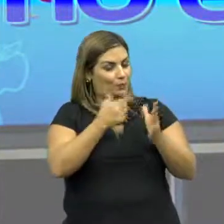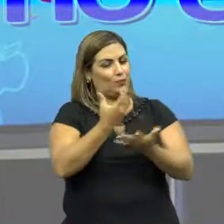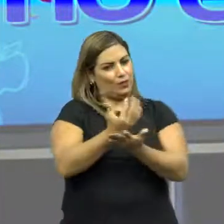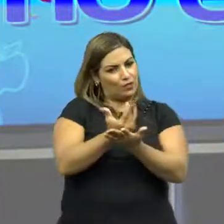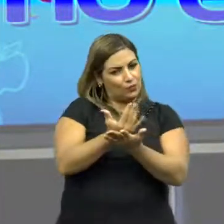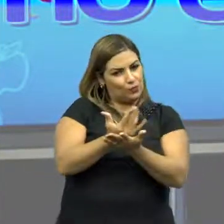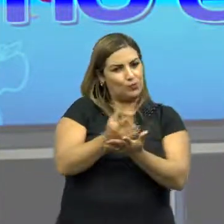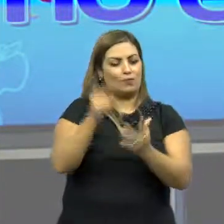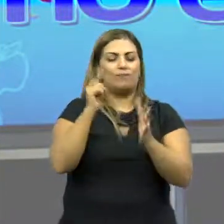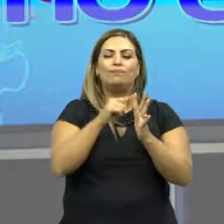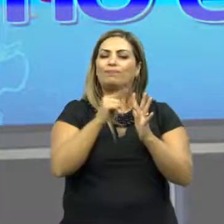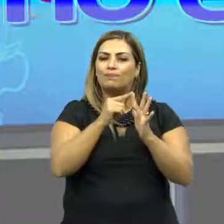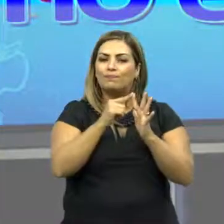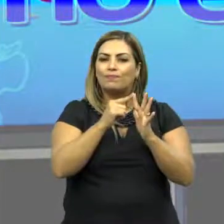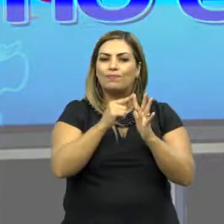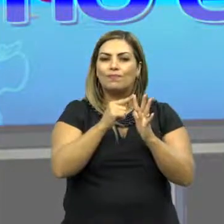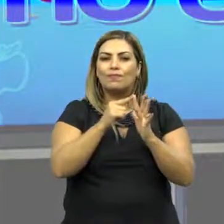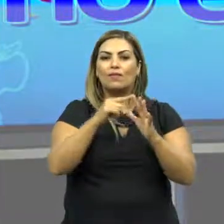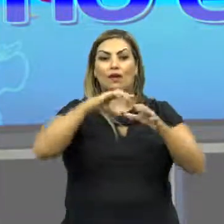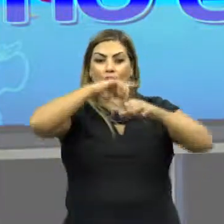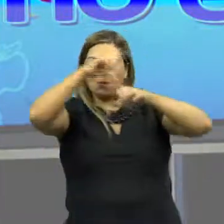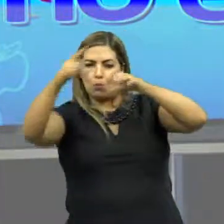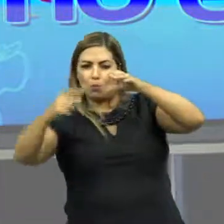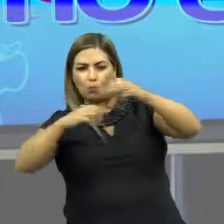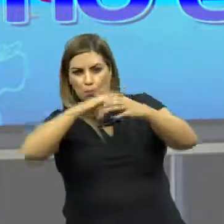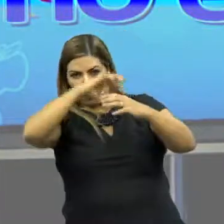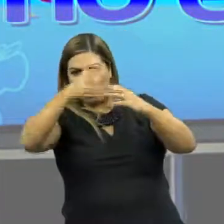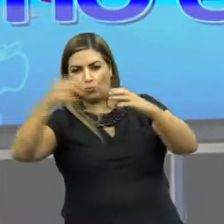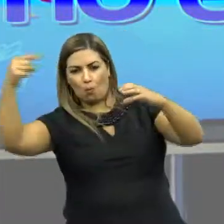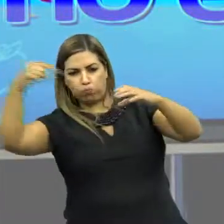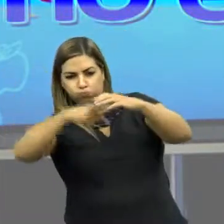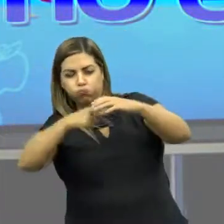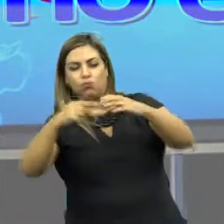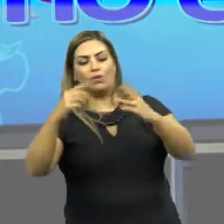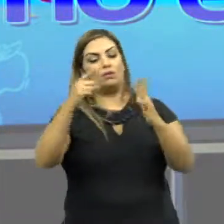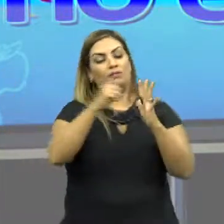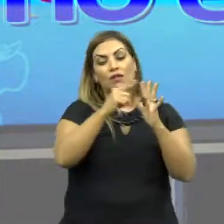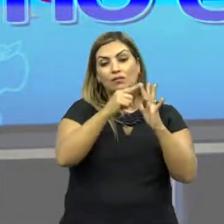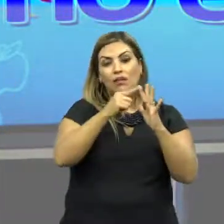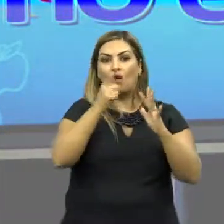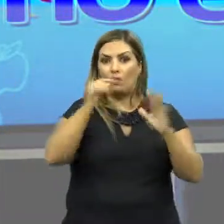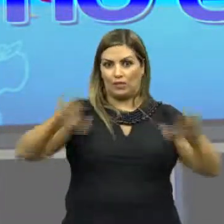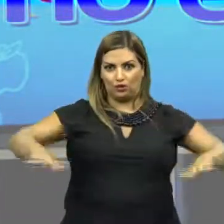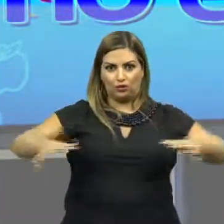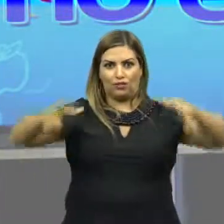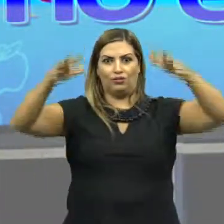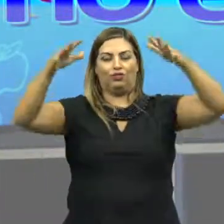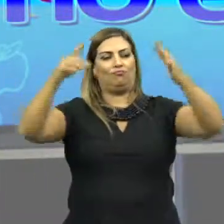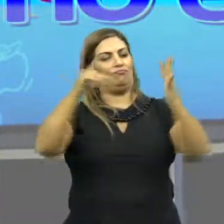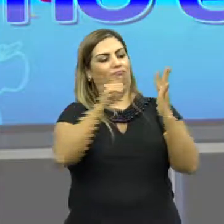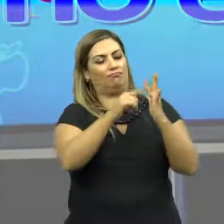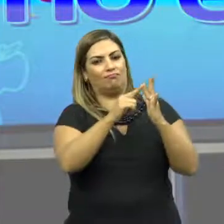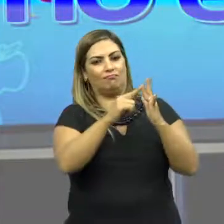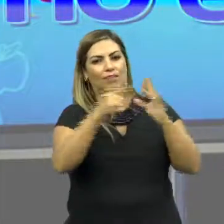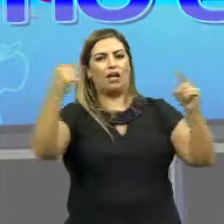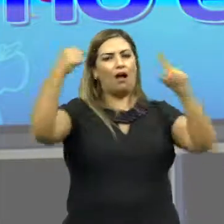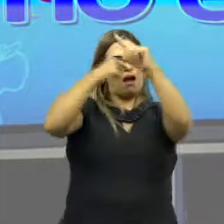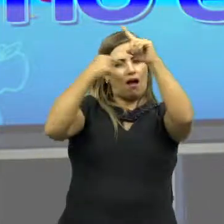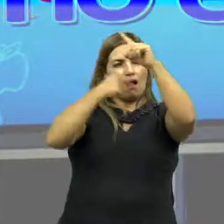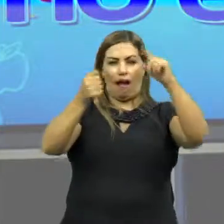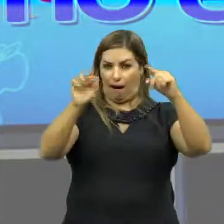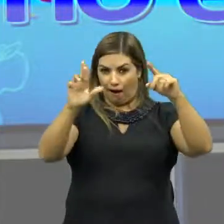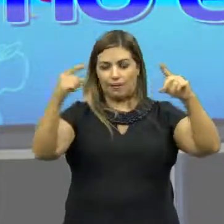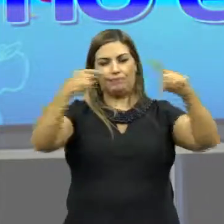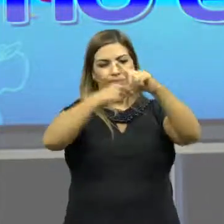O primeiro, efeito estufa. Segundo, buraco na camada de ozônio. Terceiro, enchentes. Quarto,